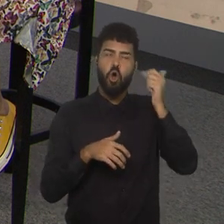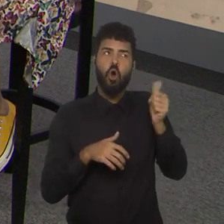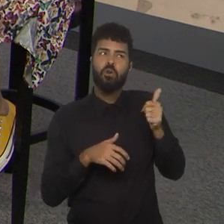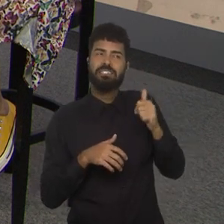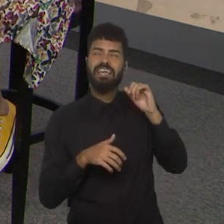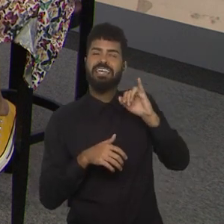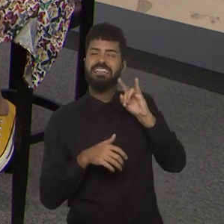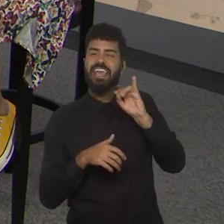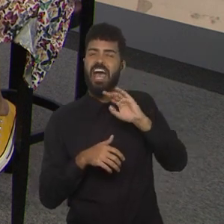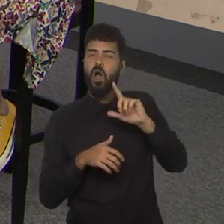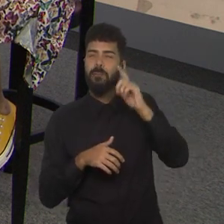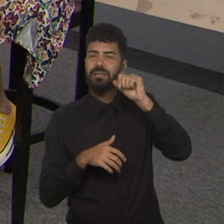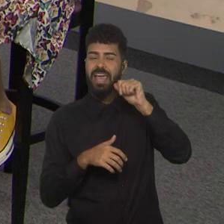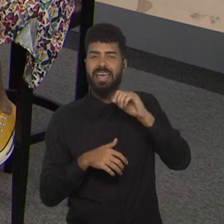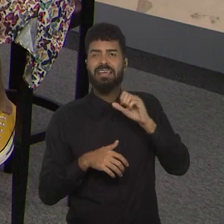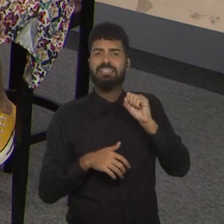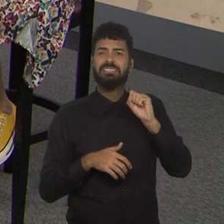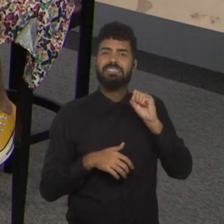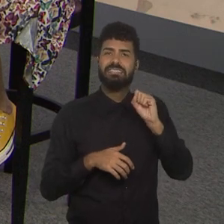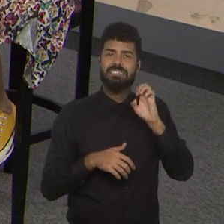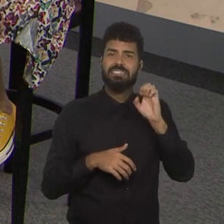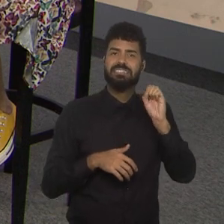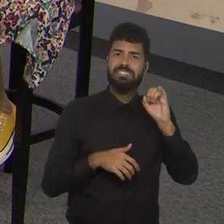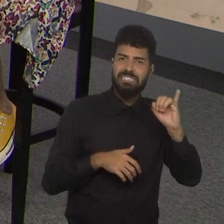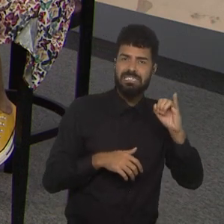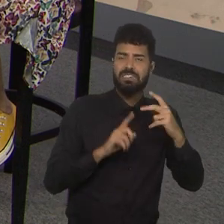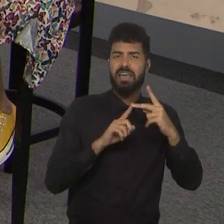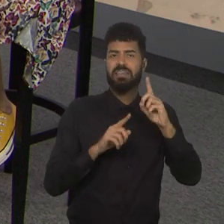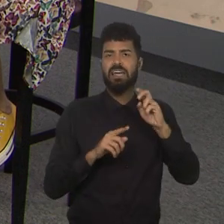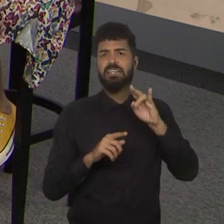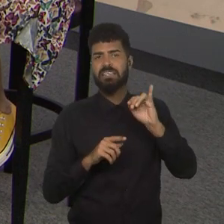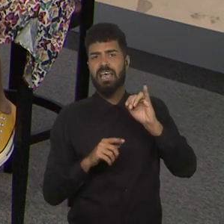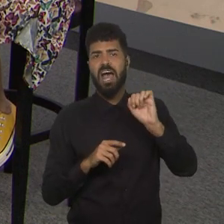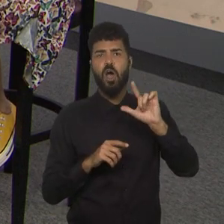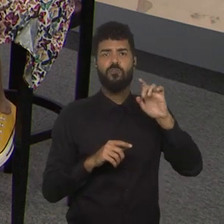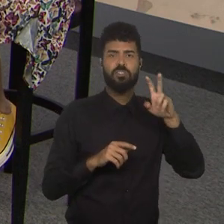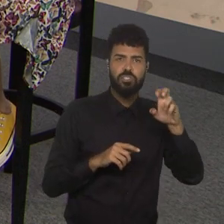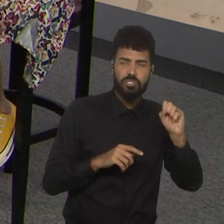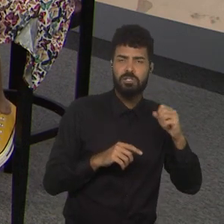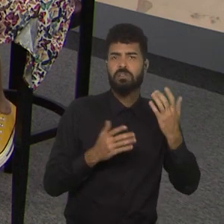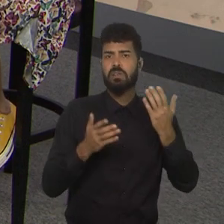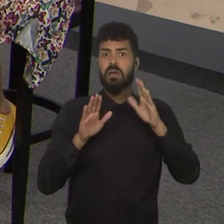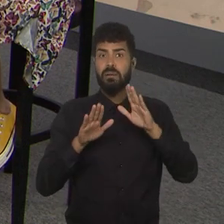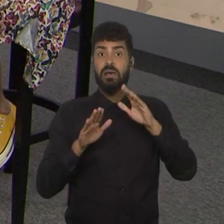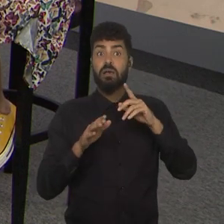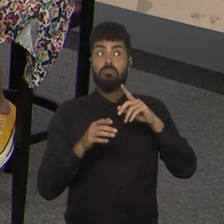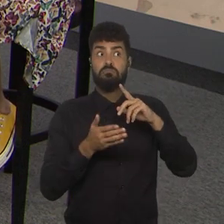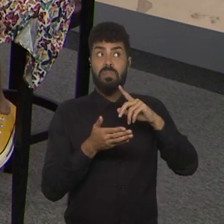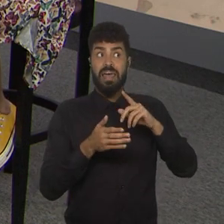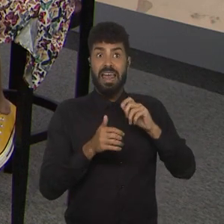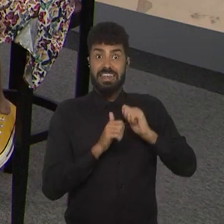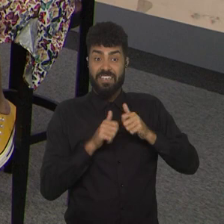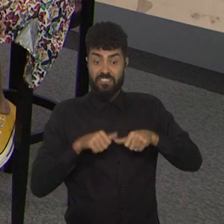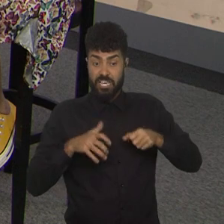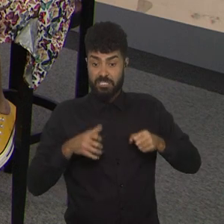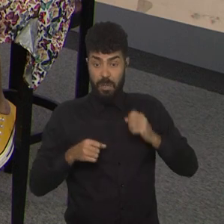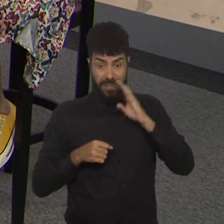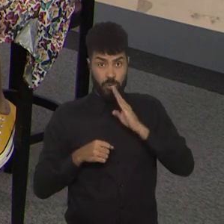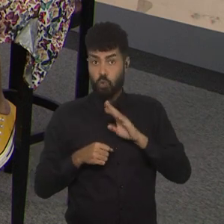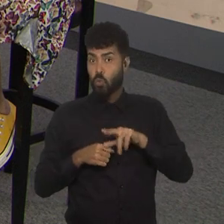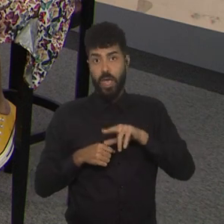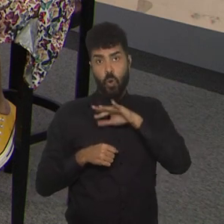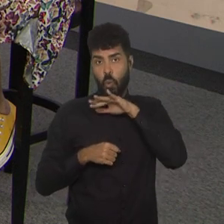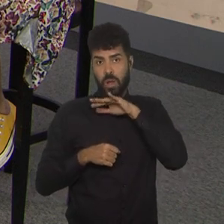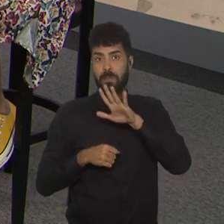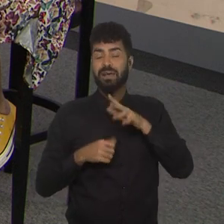jogador do passado, o Sissi, a Daniel, a galera muito boa, mas a defesa do Brasil, não é que ela era ruim as jogadoras, é porque não era ajustada,